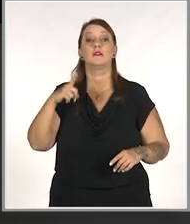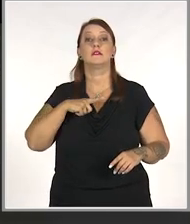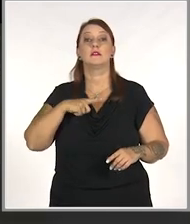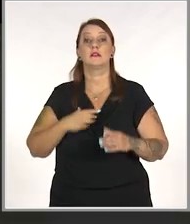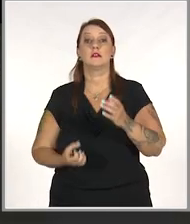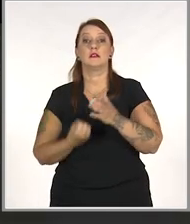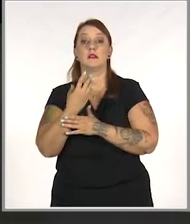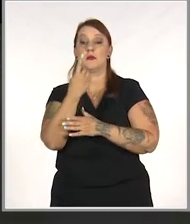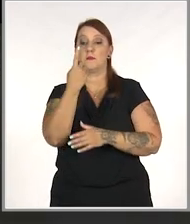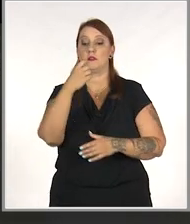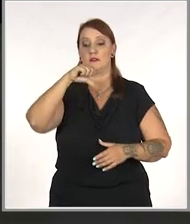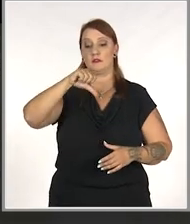formalmente, em 1986...